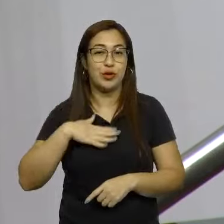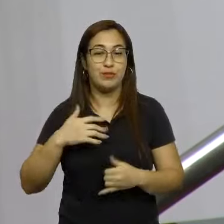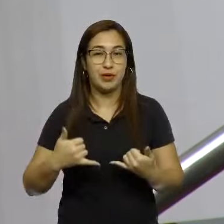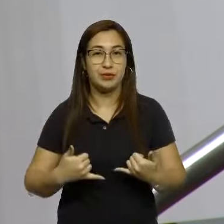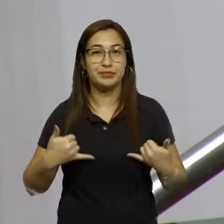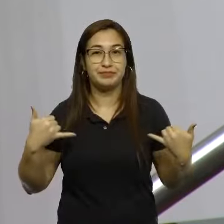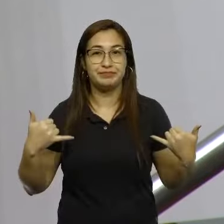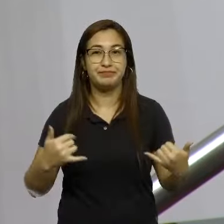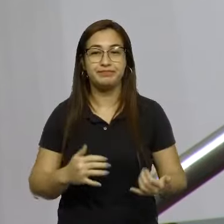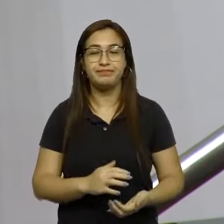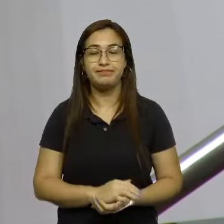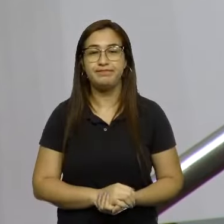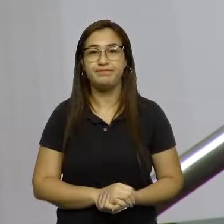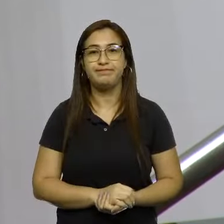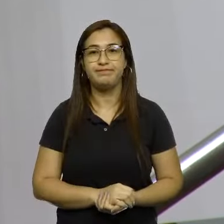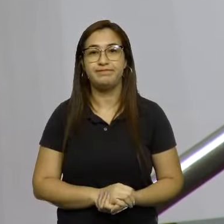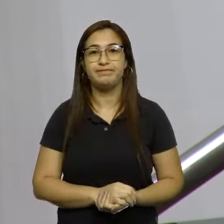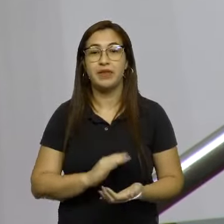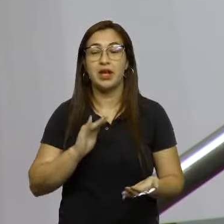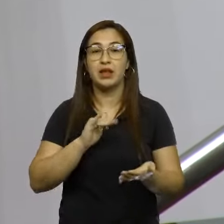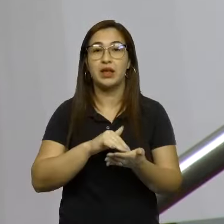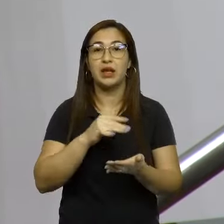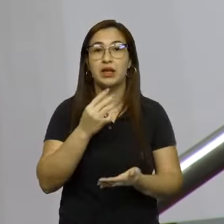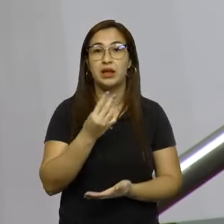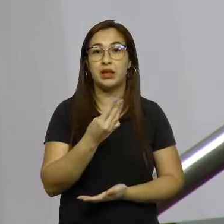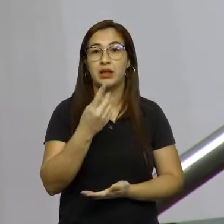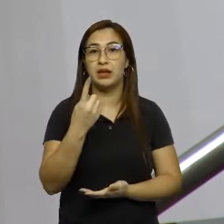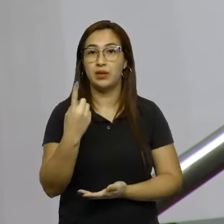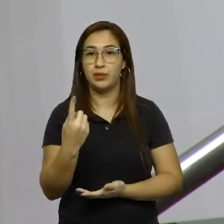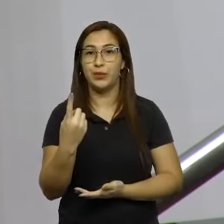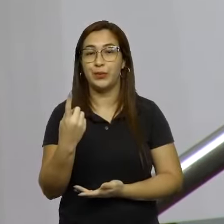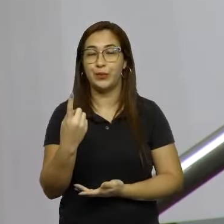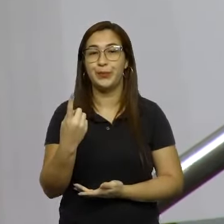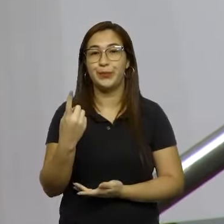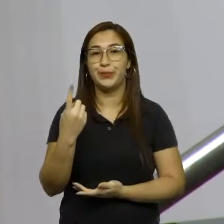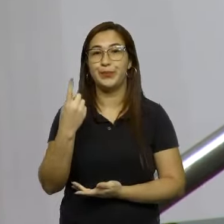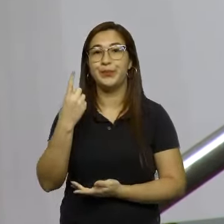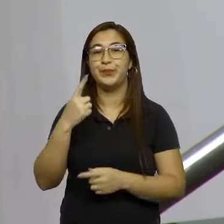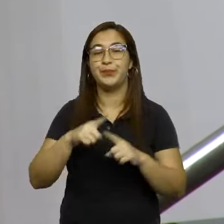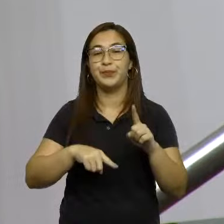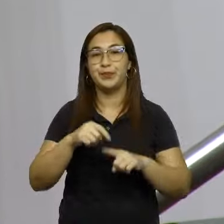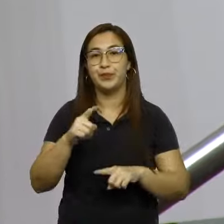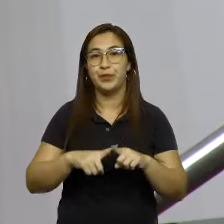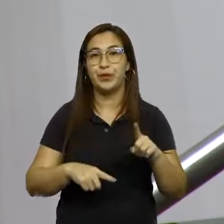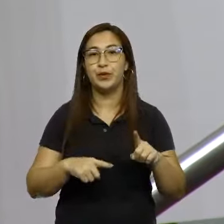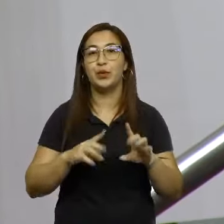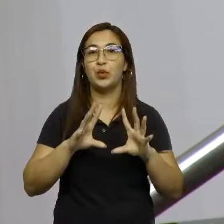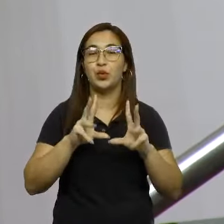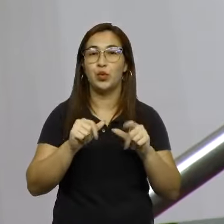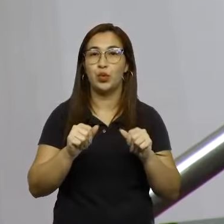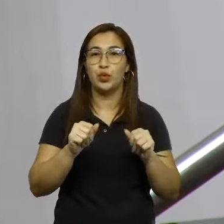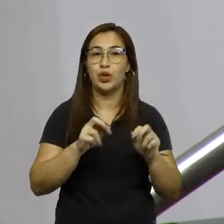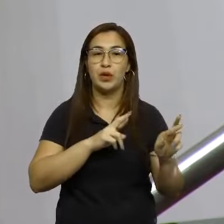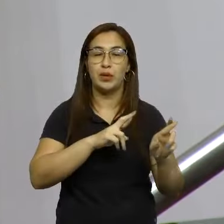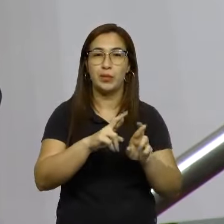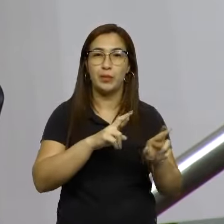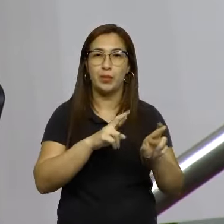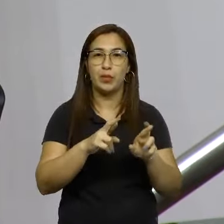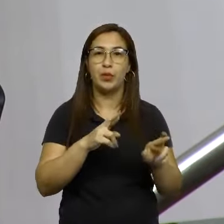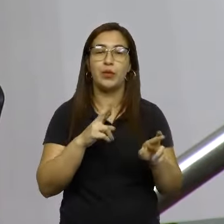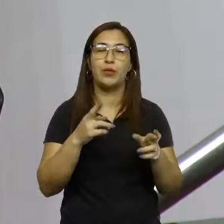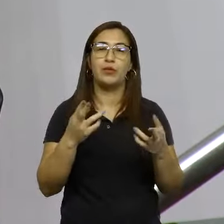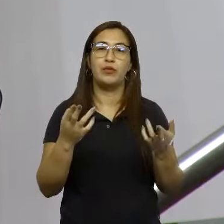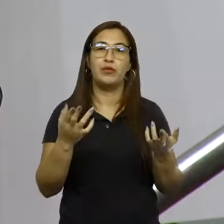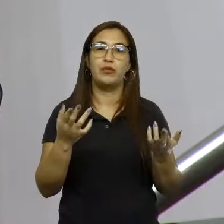Então, até 31 de julho. E, a partir daí, a cobertura para todas as BRs, a cobertura para as